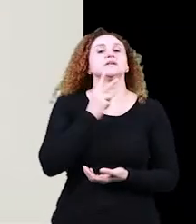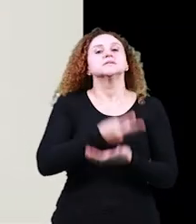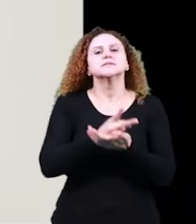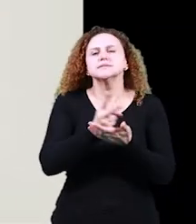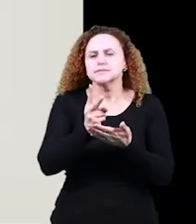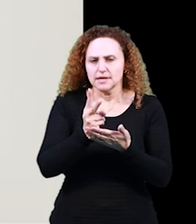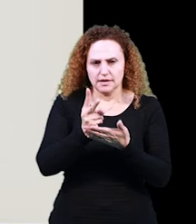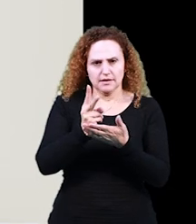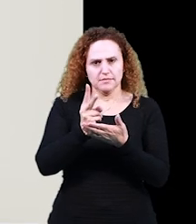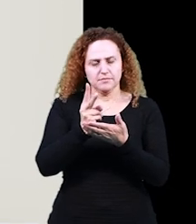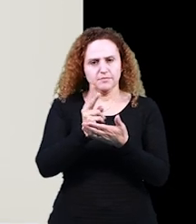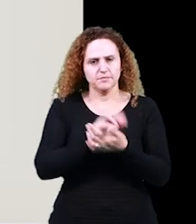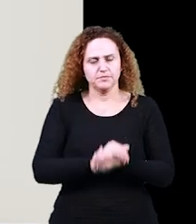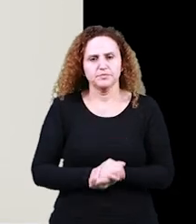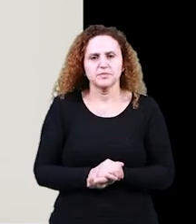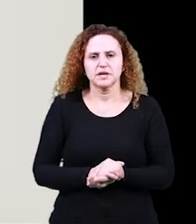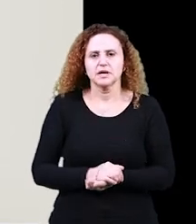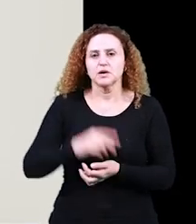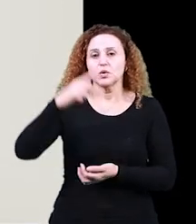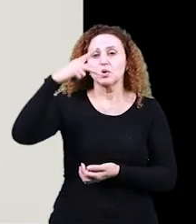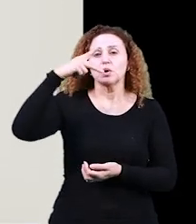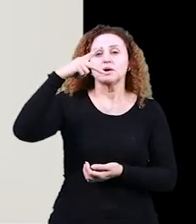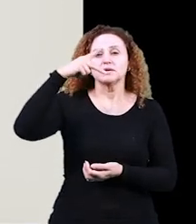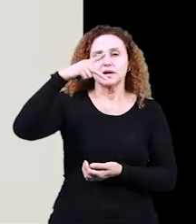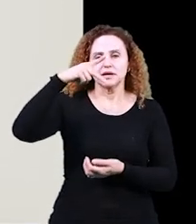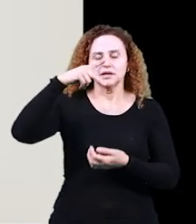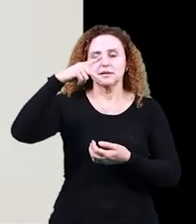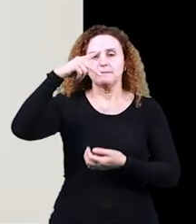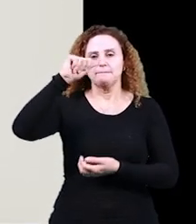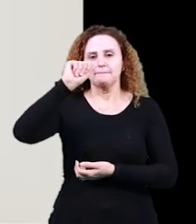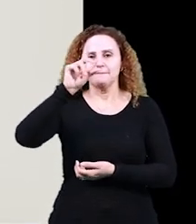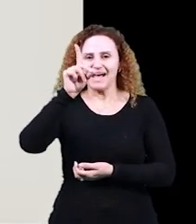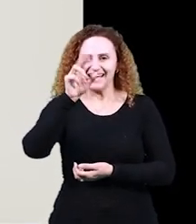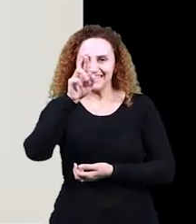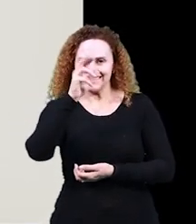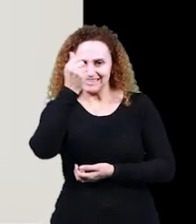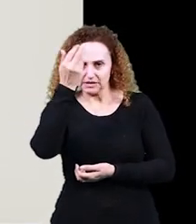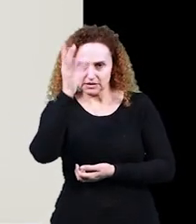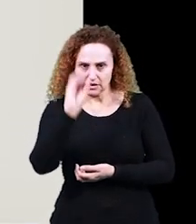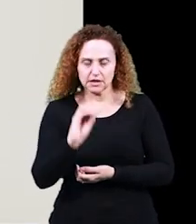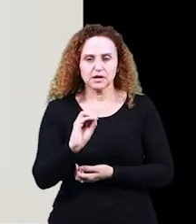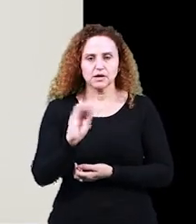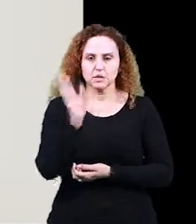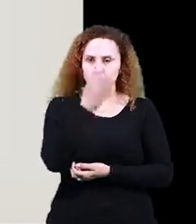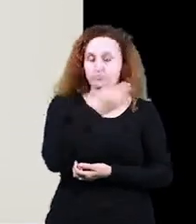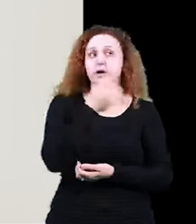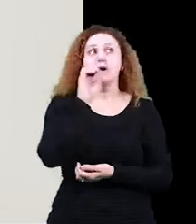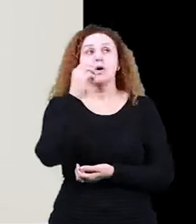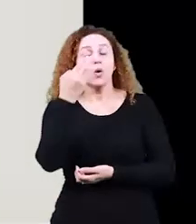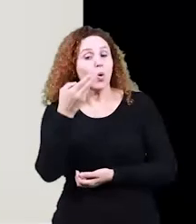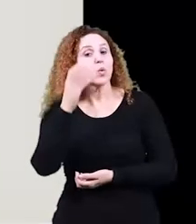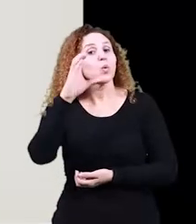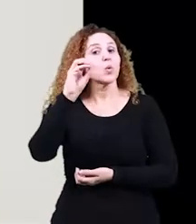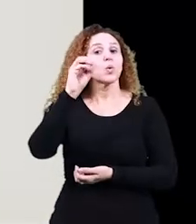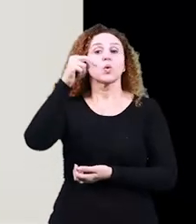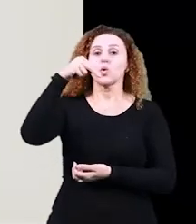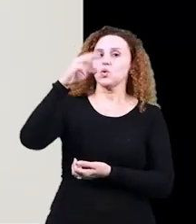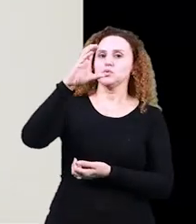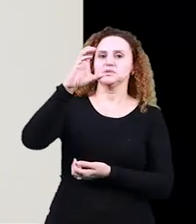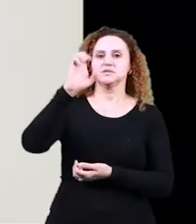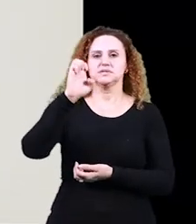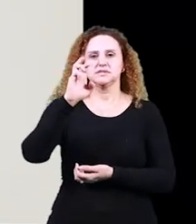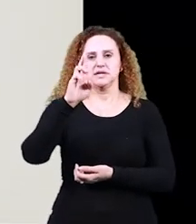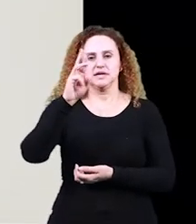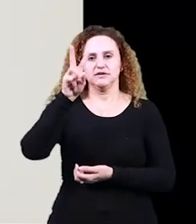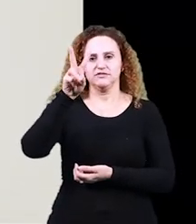de concorrência. Padrão, não padrão. Conservadoras e inovadoras de prestígio e estigmatizado. Então, eu falei para